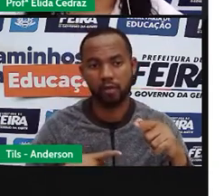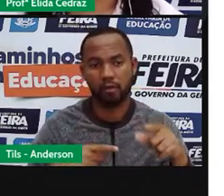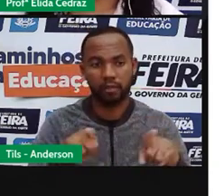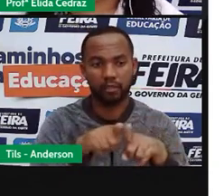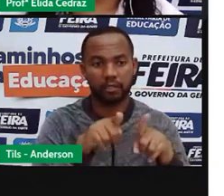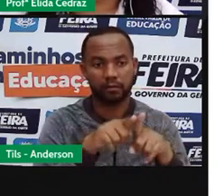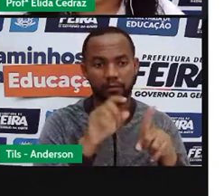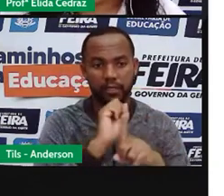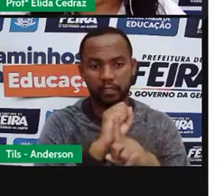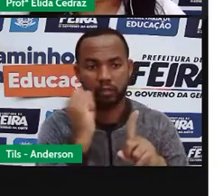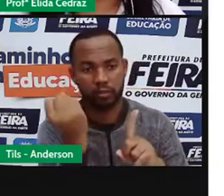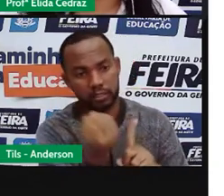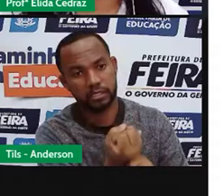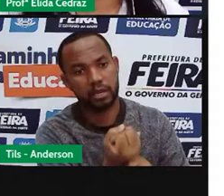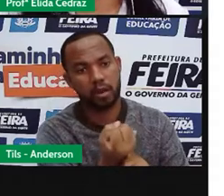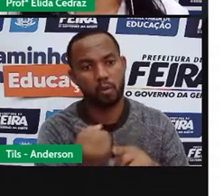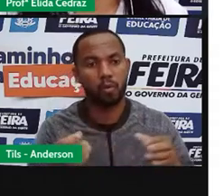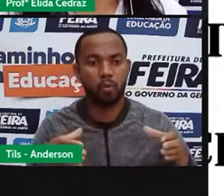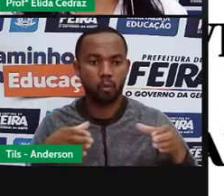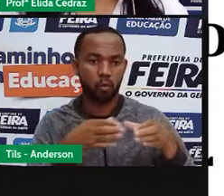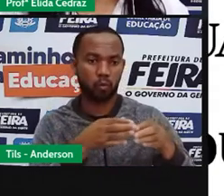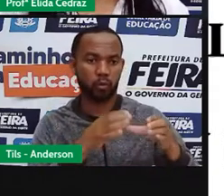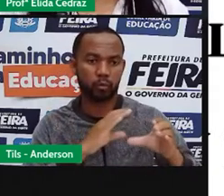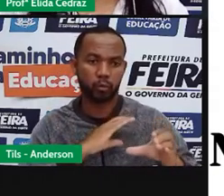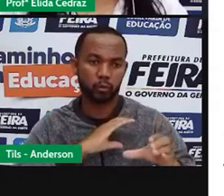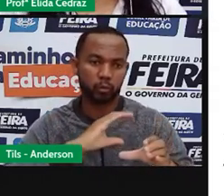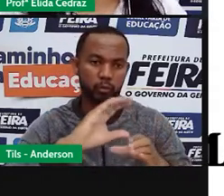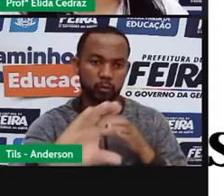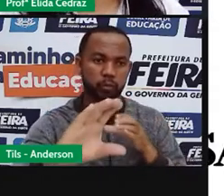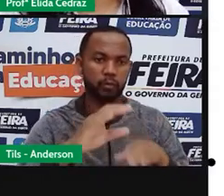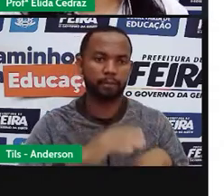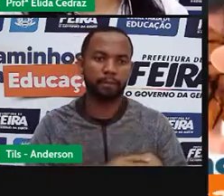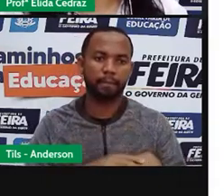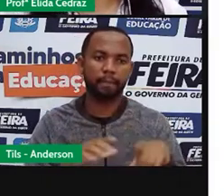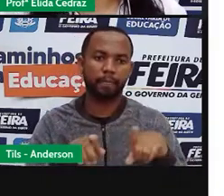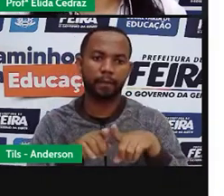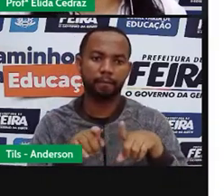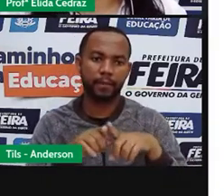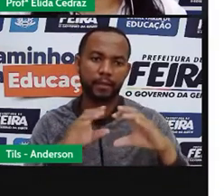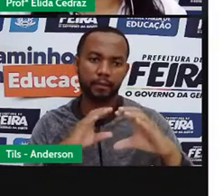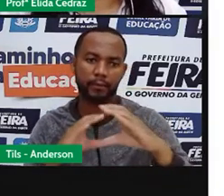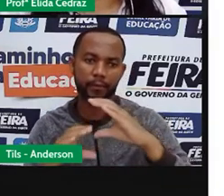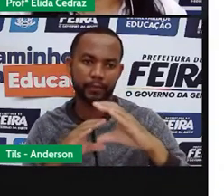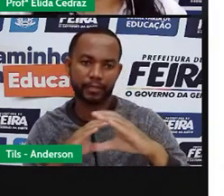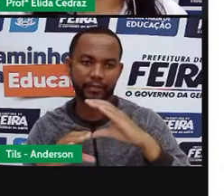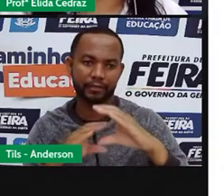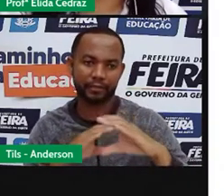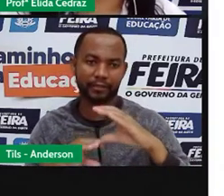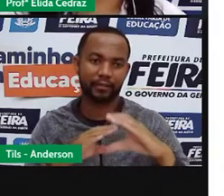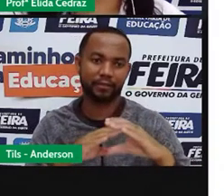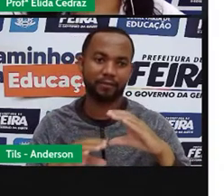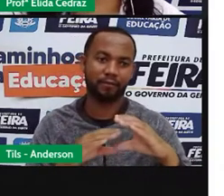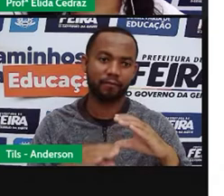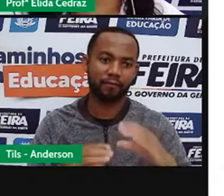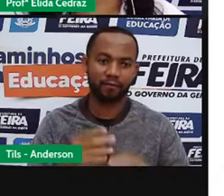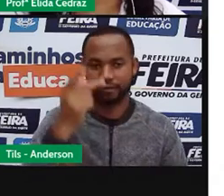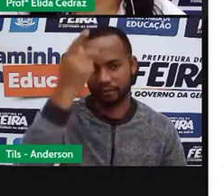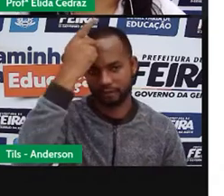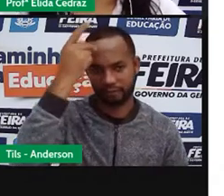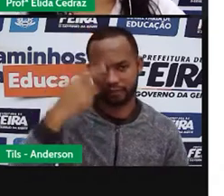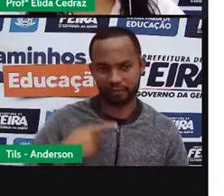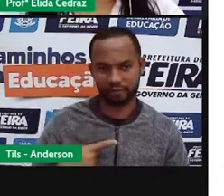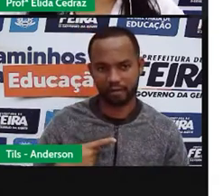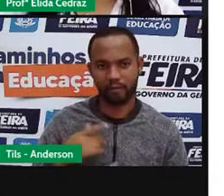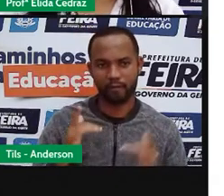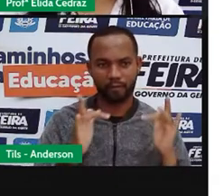ou em massa. Os meios de comunicação individual possibilitam o contato